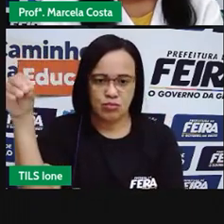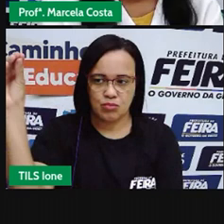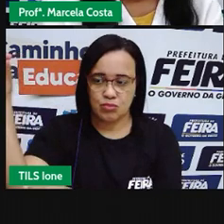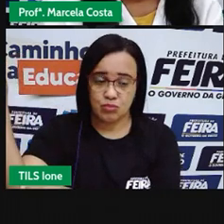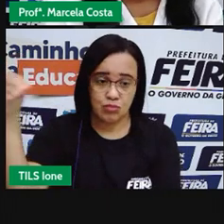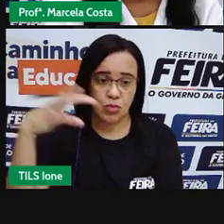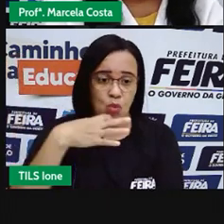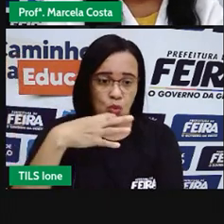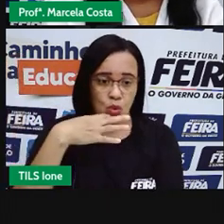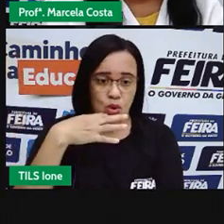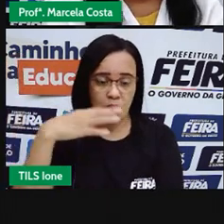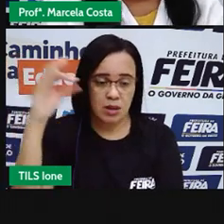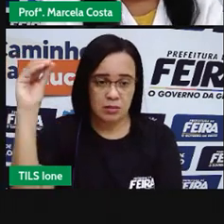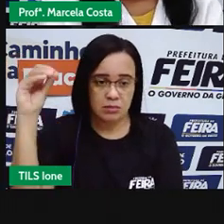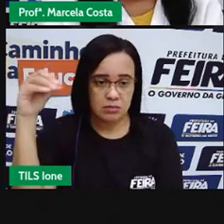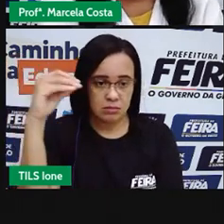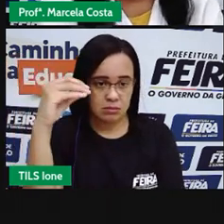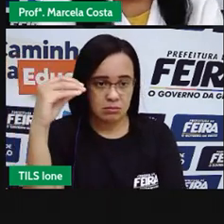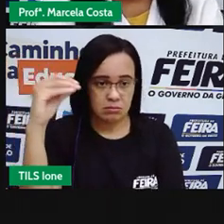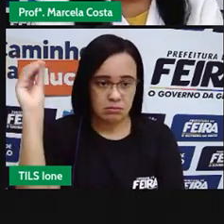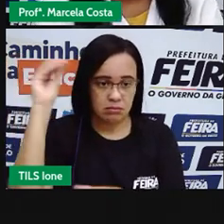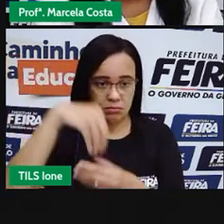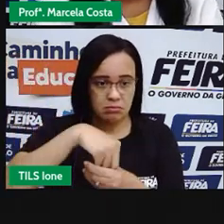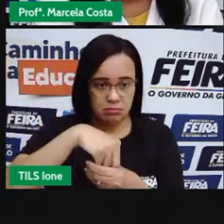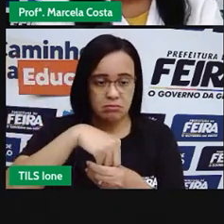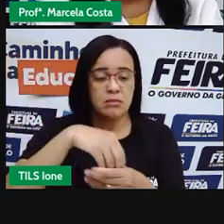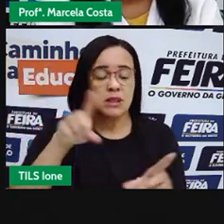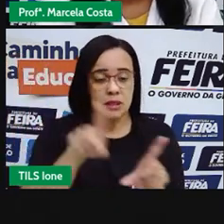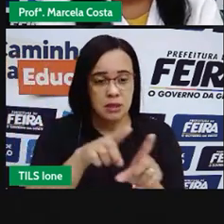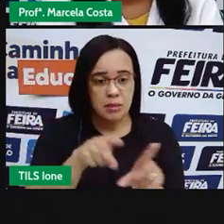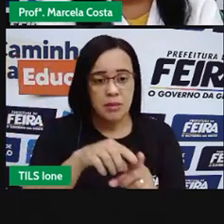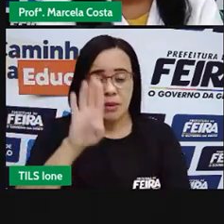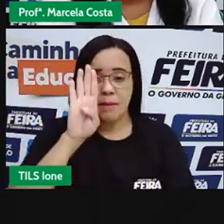B, de búfalo.